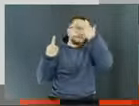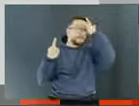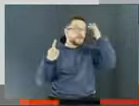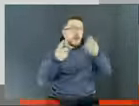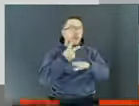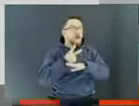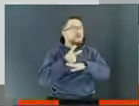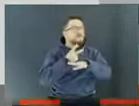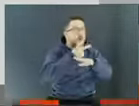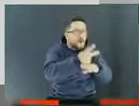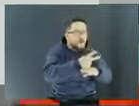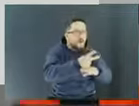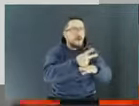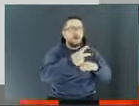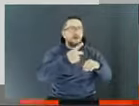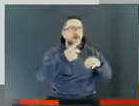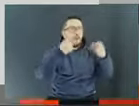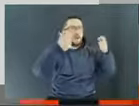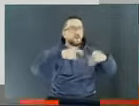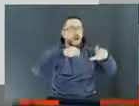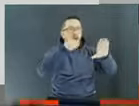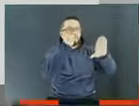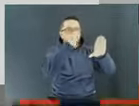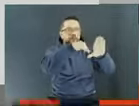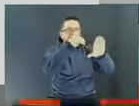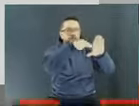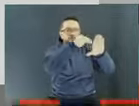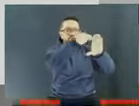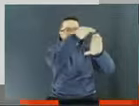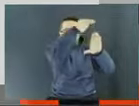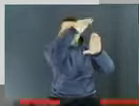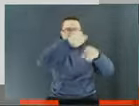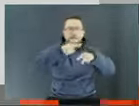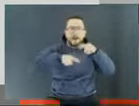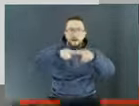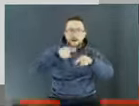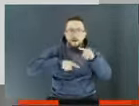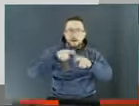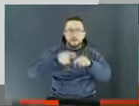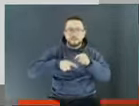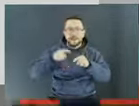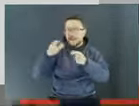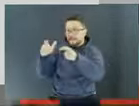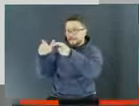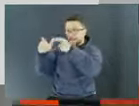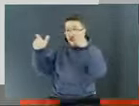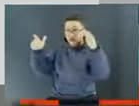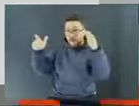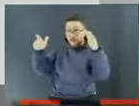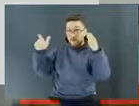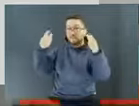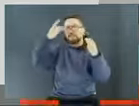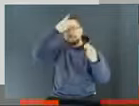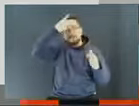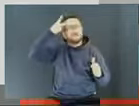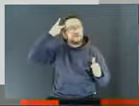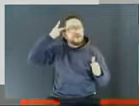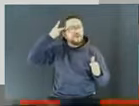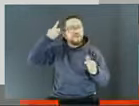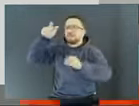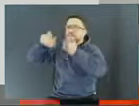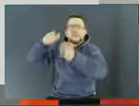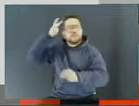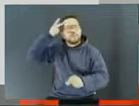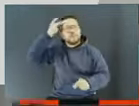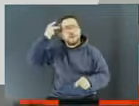falta de espaço, a maioria, 81% são pessoas físicas, que vão mudar de cidade, que